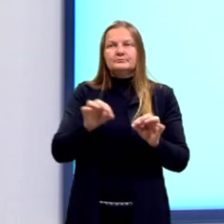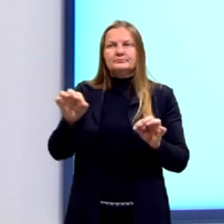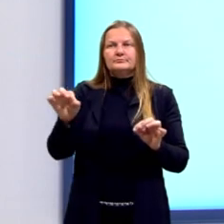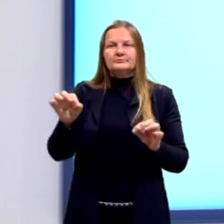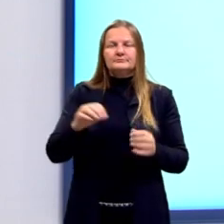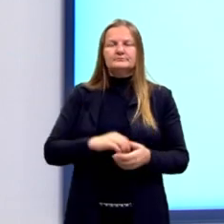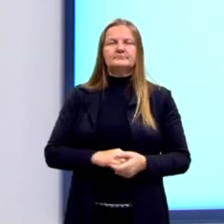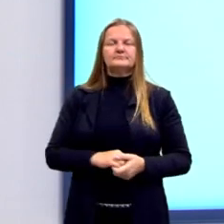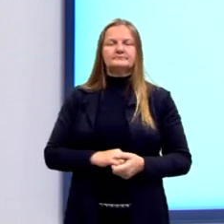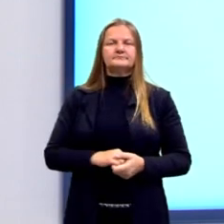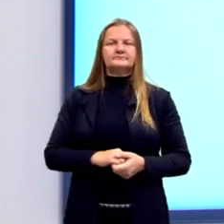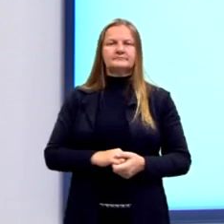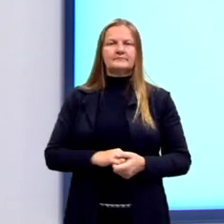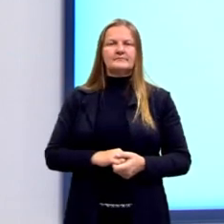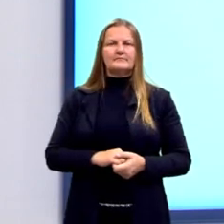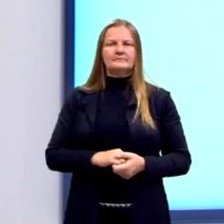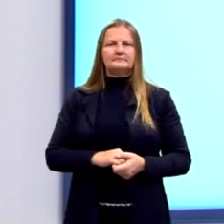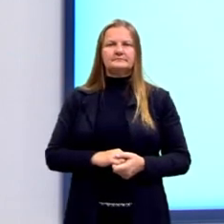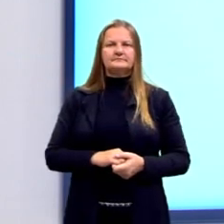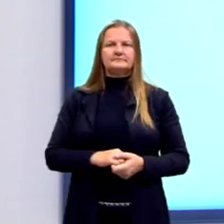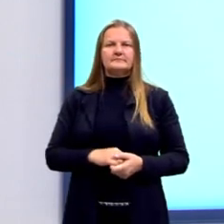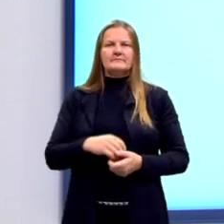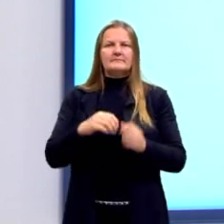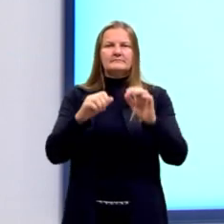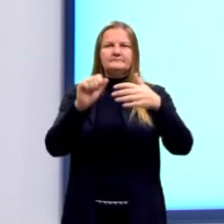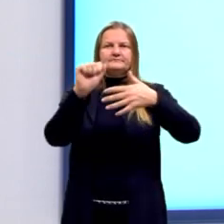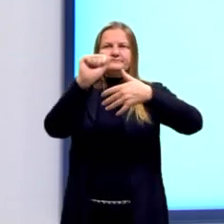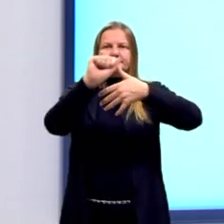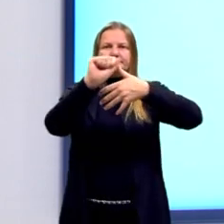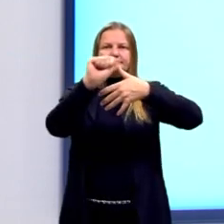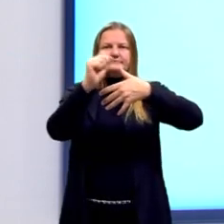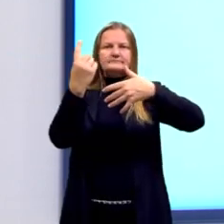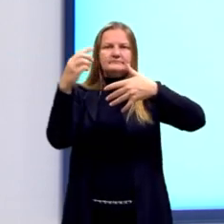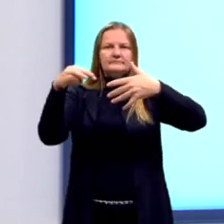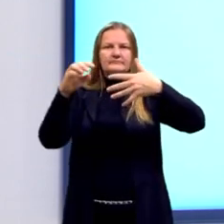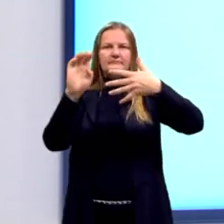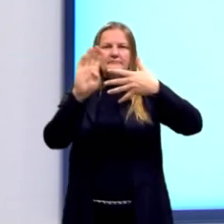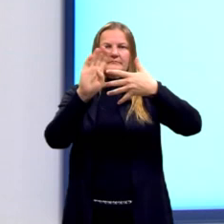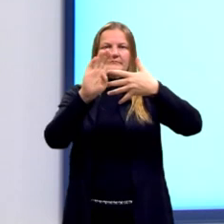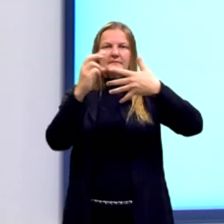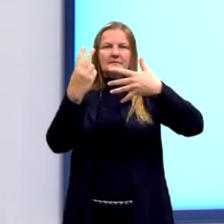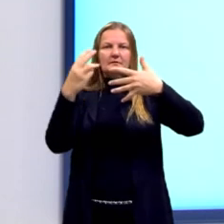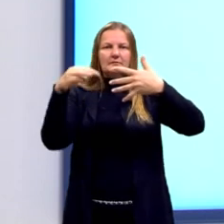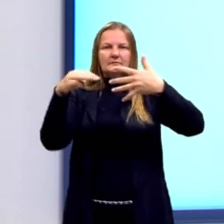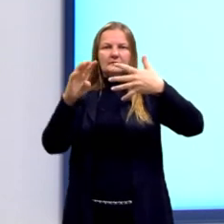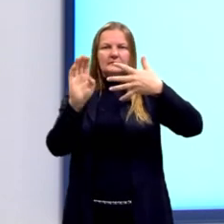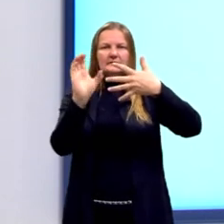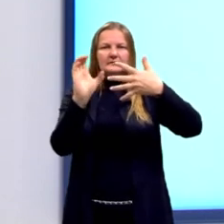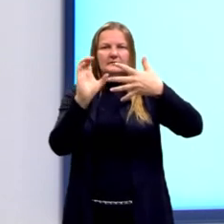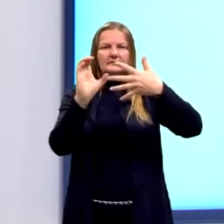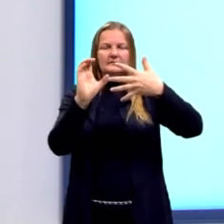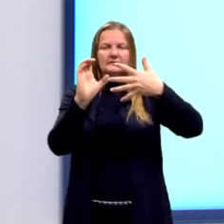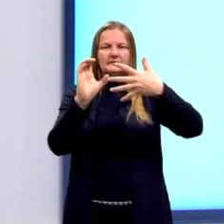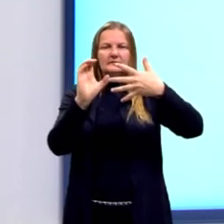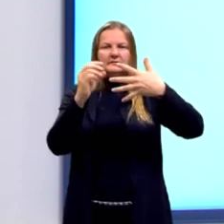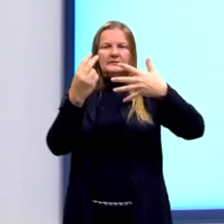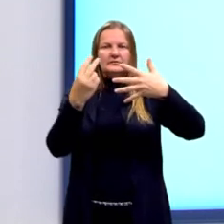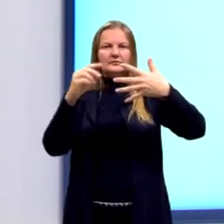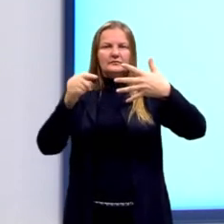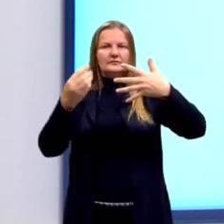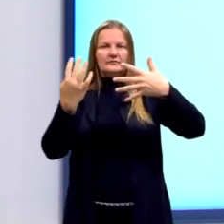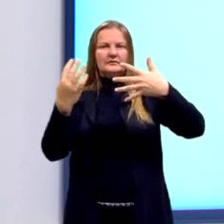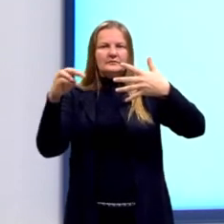que nós tínhamos? Então, letra A de 1 metro, letra B 2 metros, letra C 2